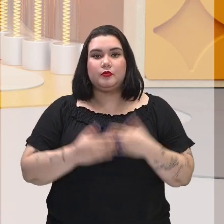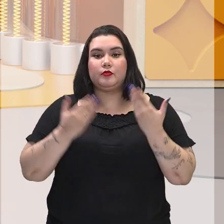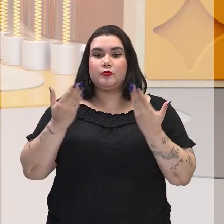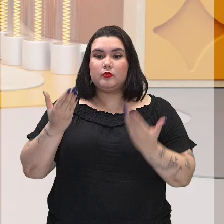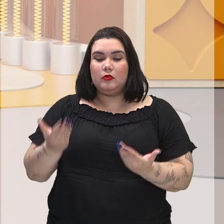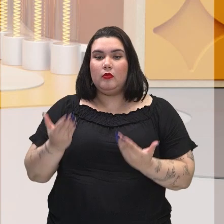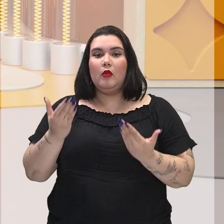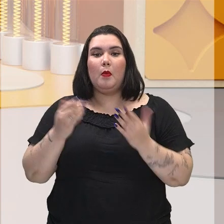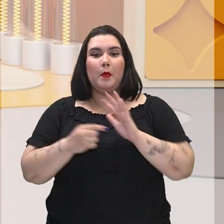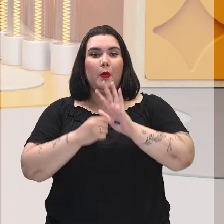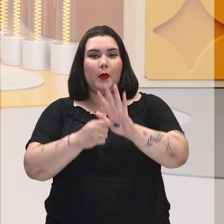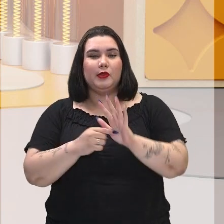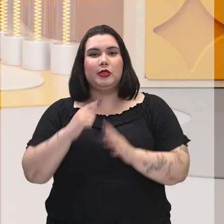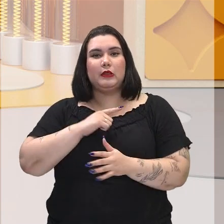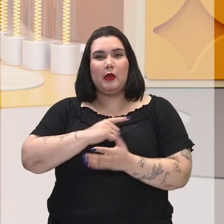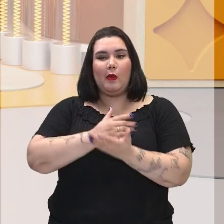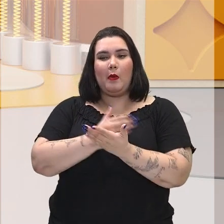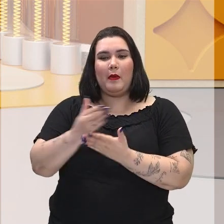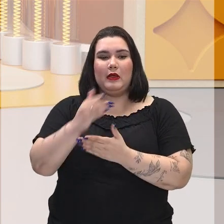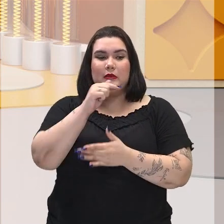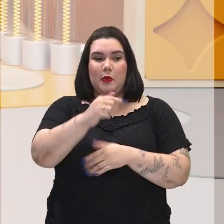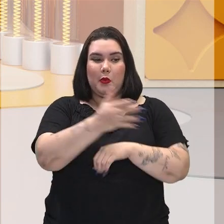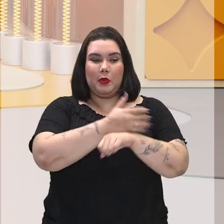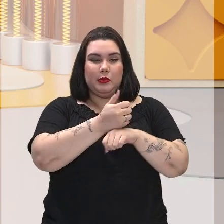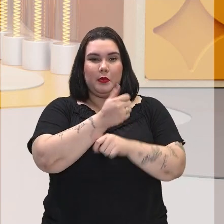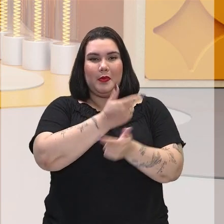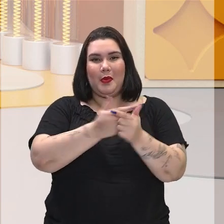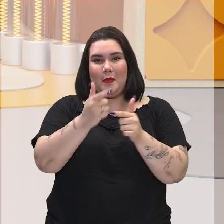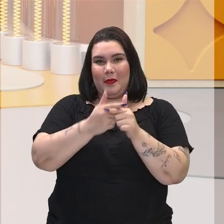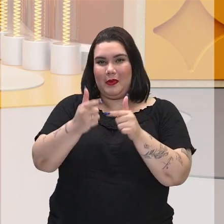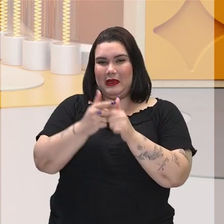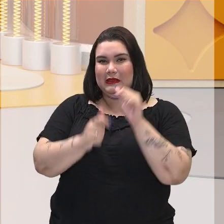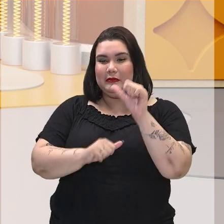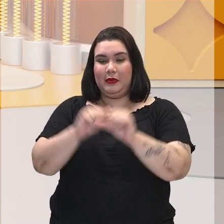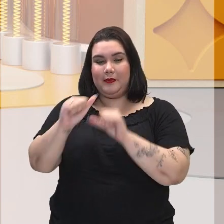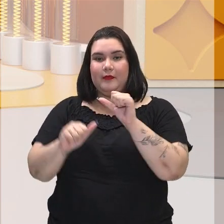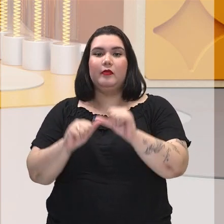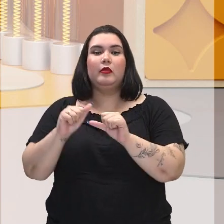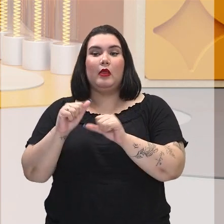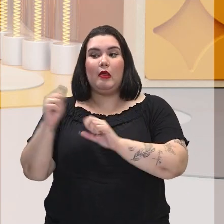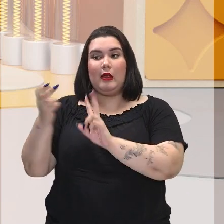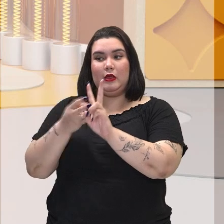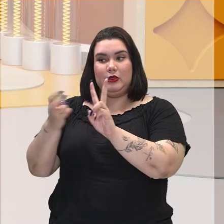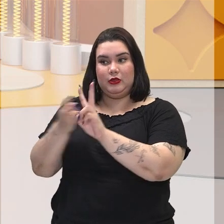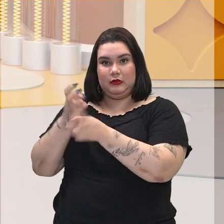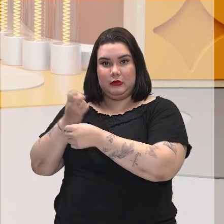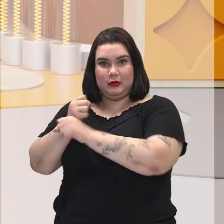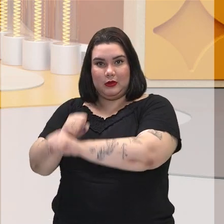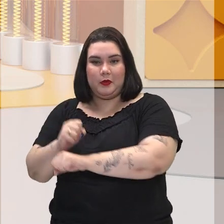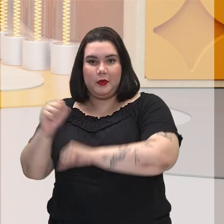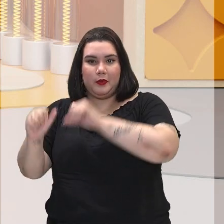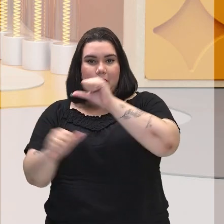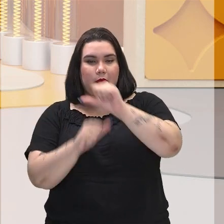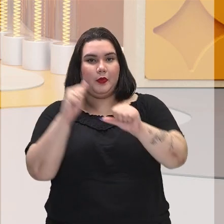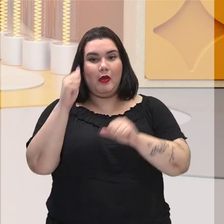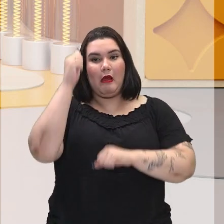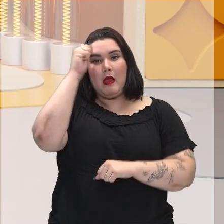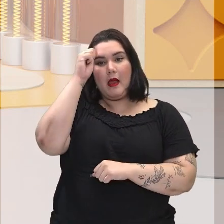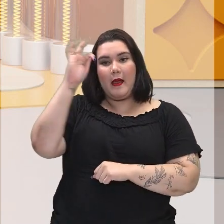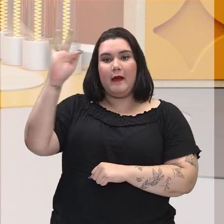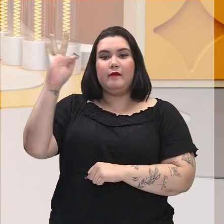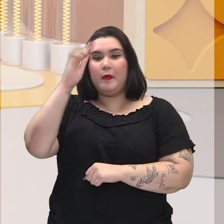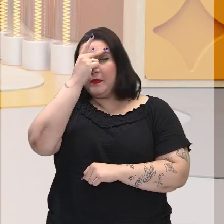claro, gerou problemas para o colonizador, que acabou substituindo a mão de obra indígena pela escravizada africana.